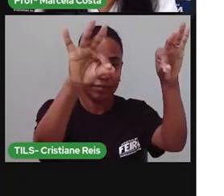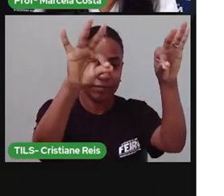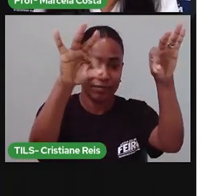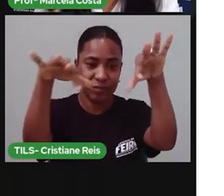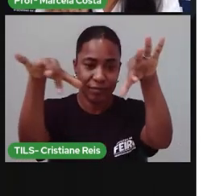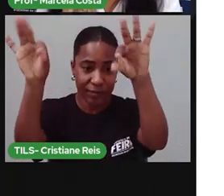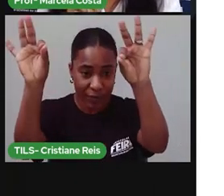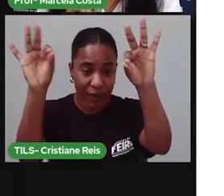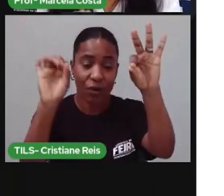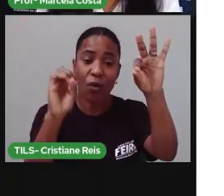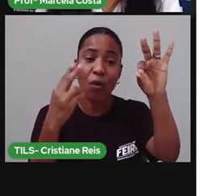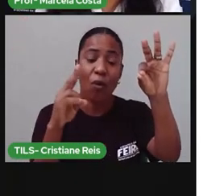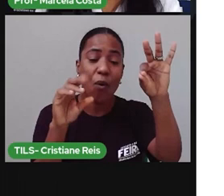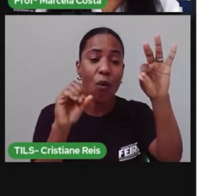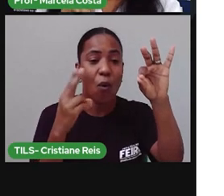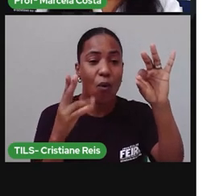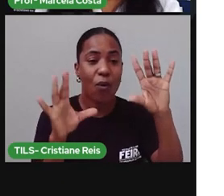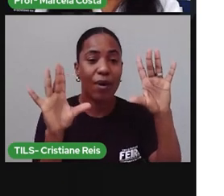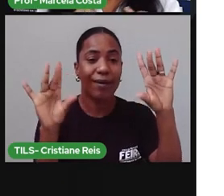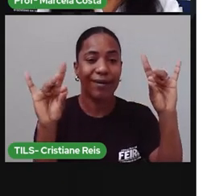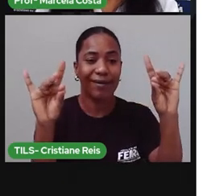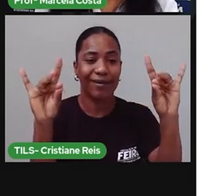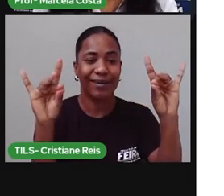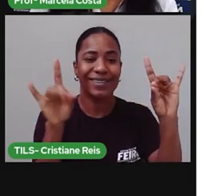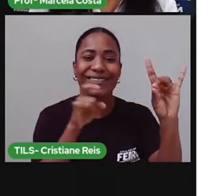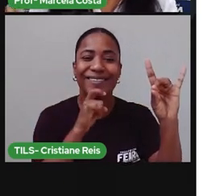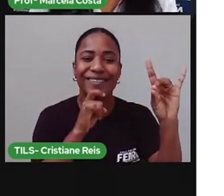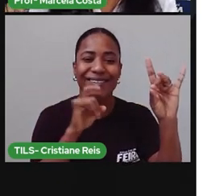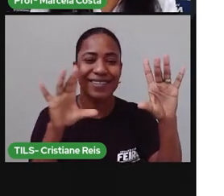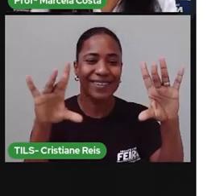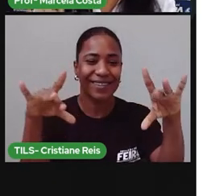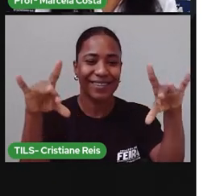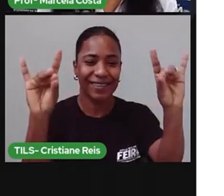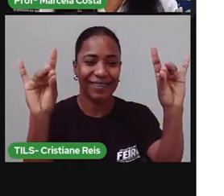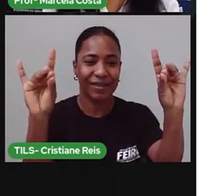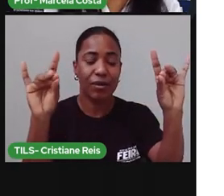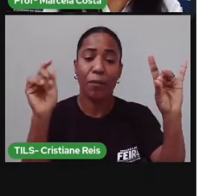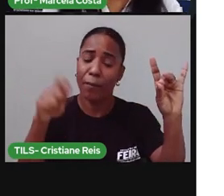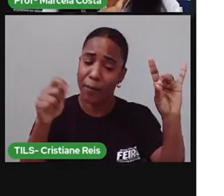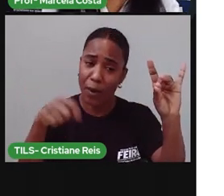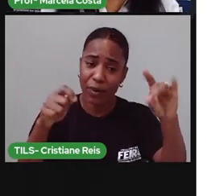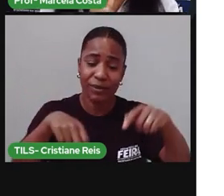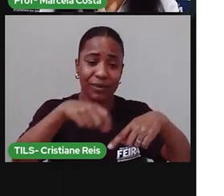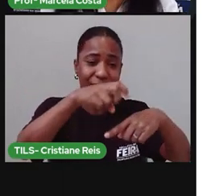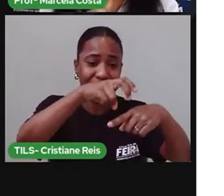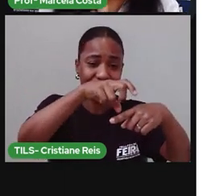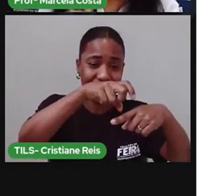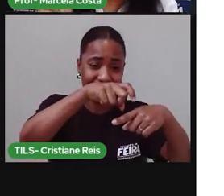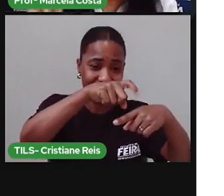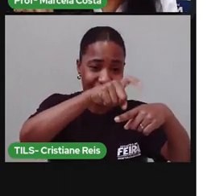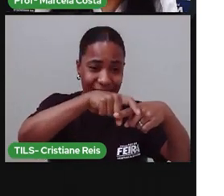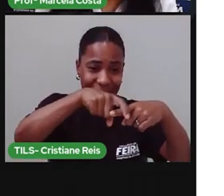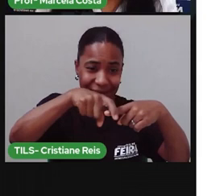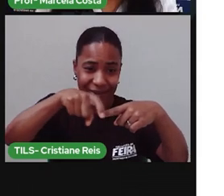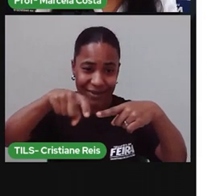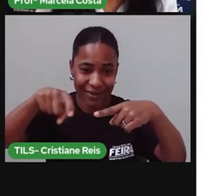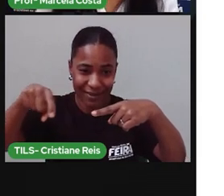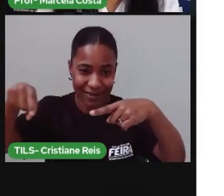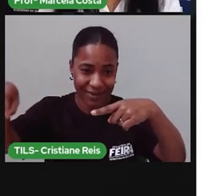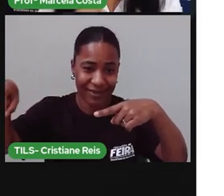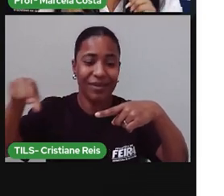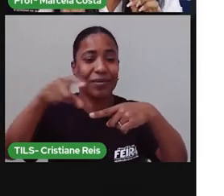geladeira. E você pode formar ou um varal, né? com esses símbolos representando as suas responsabilidades.